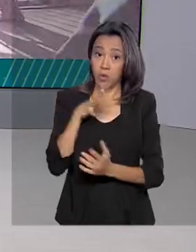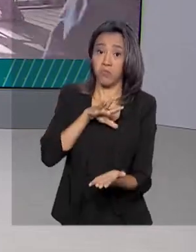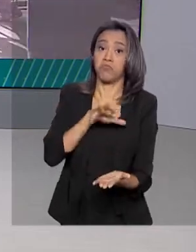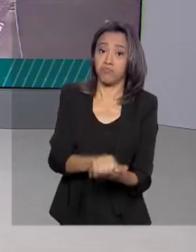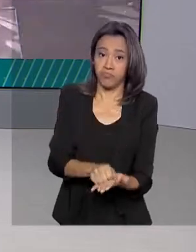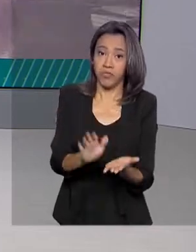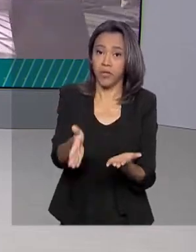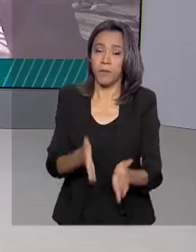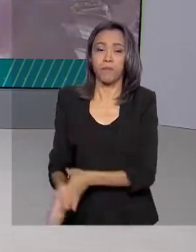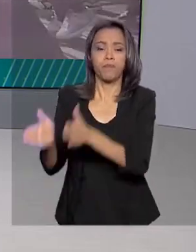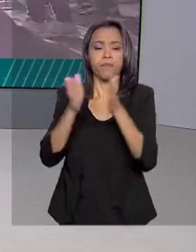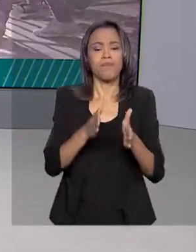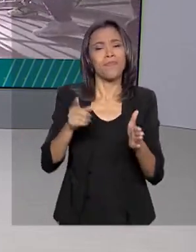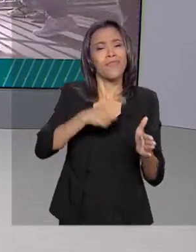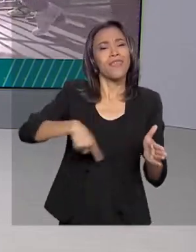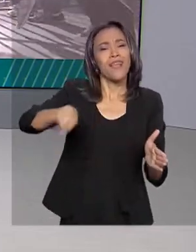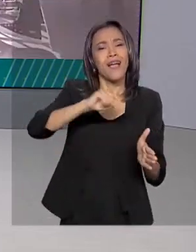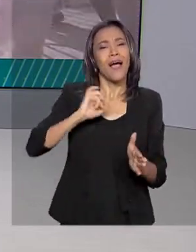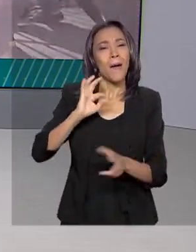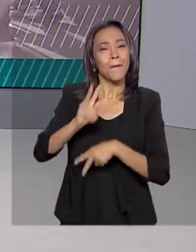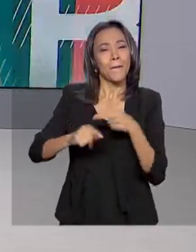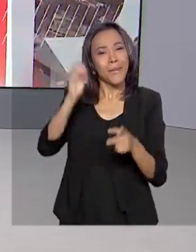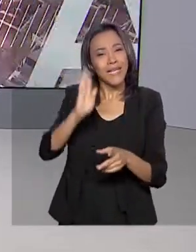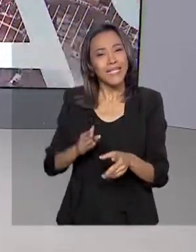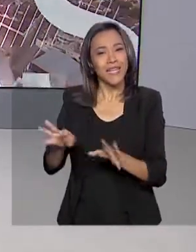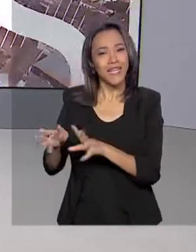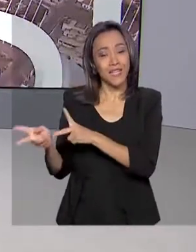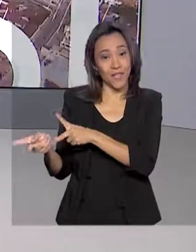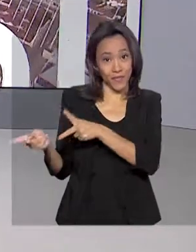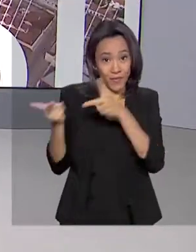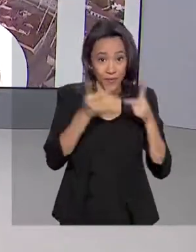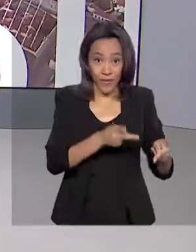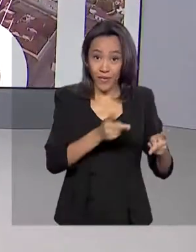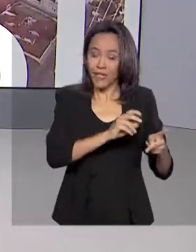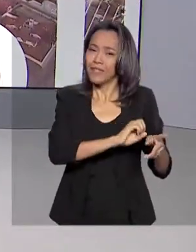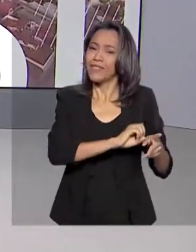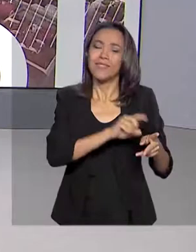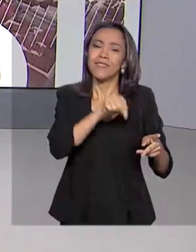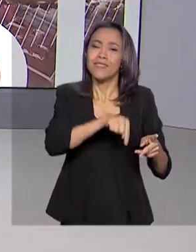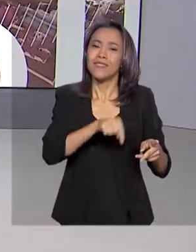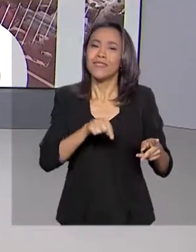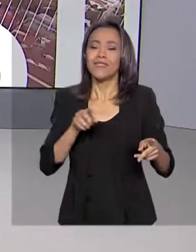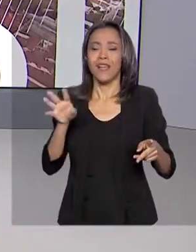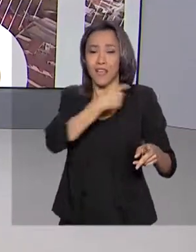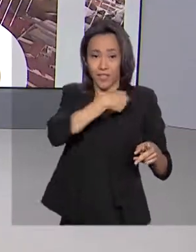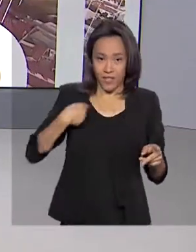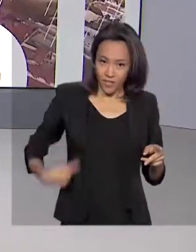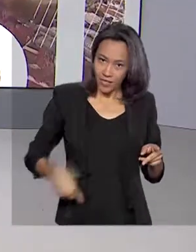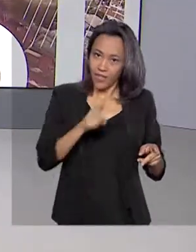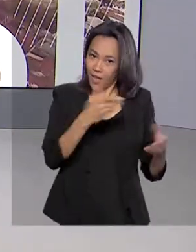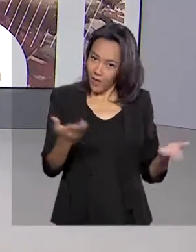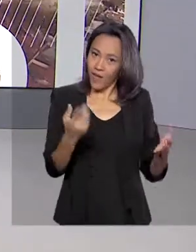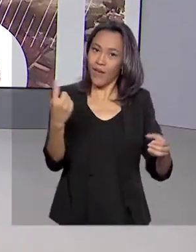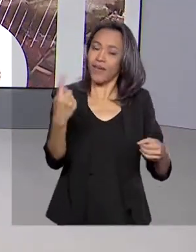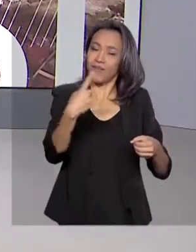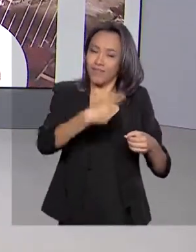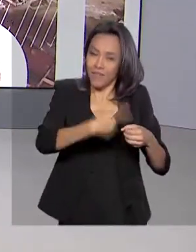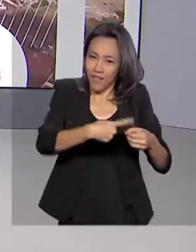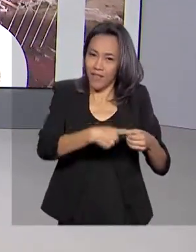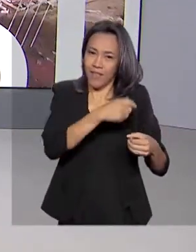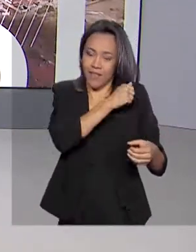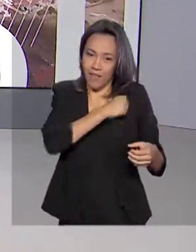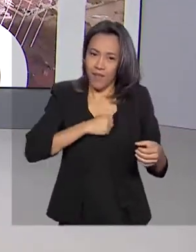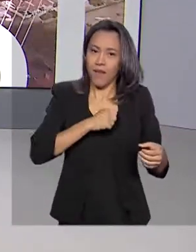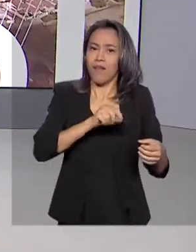Brasileiros repatriados da China foram liberados ontem da quarentena na base aérea de Anápolis, em Goiás, e voltaram para suas casas.